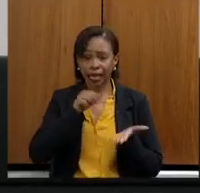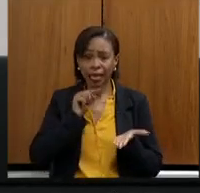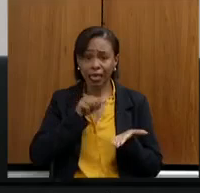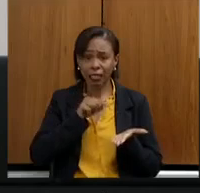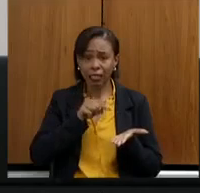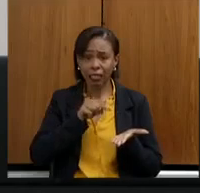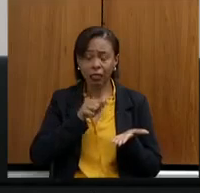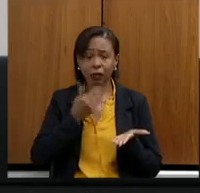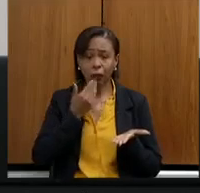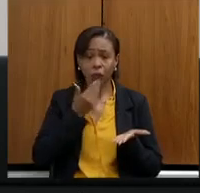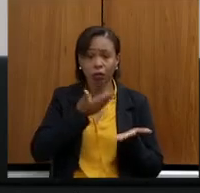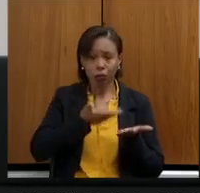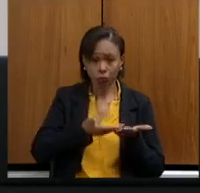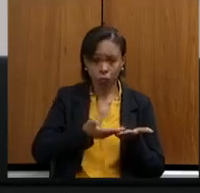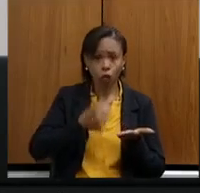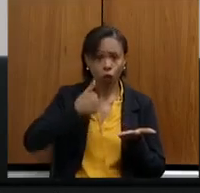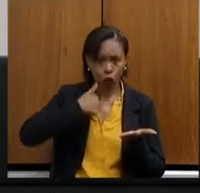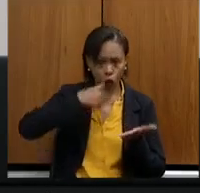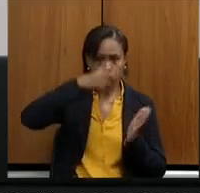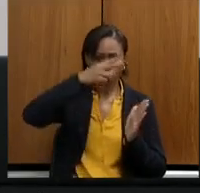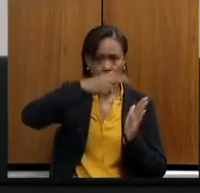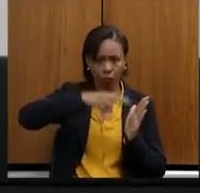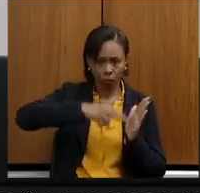algum tempo, eu vou fazer a leitura, depois eu passo